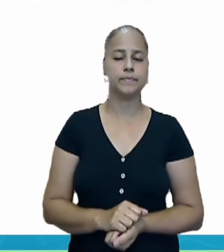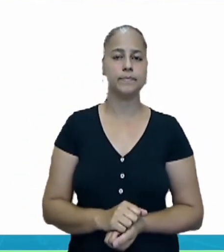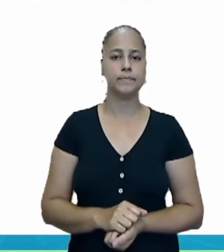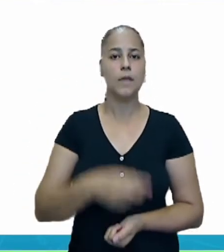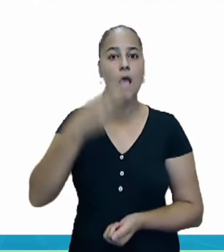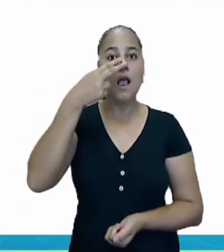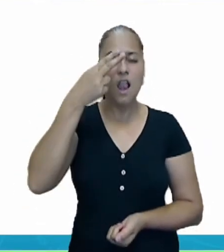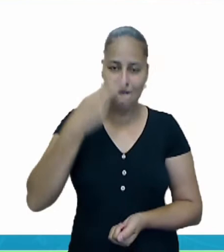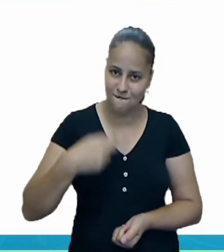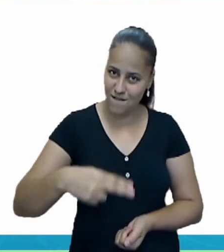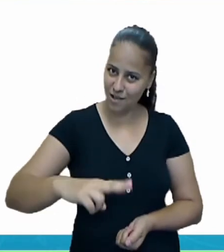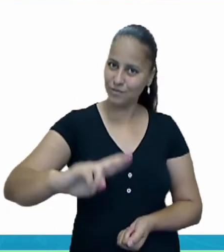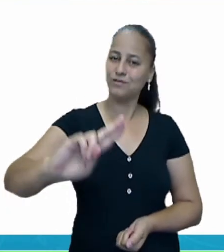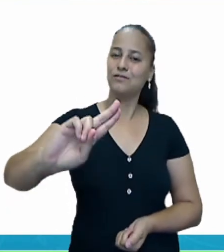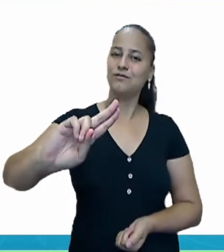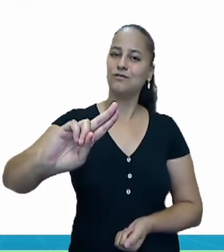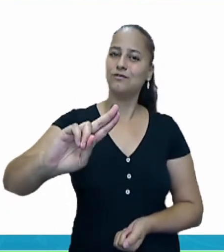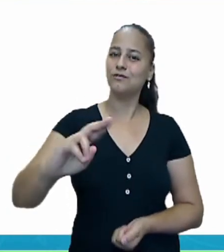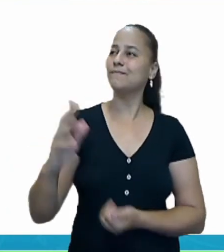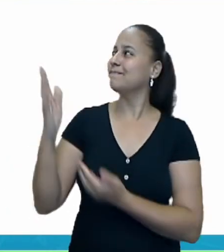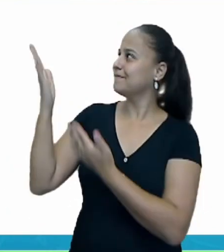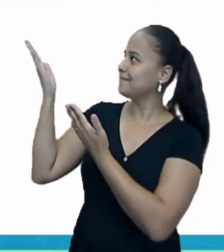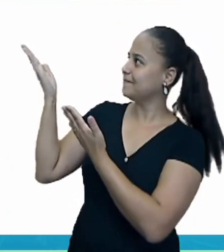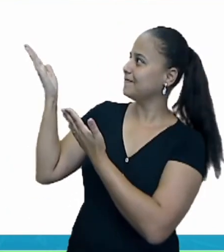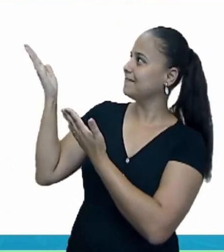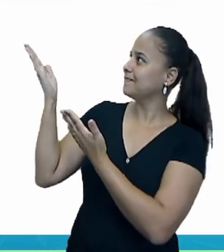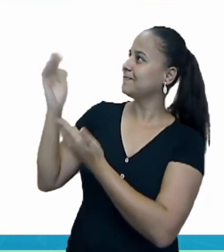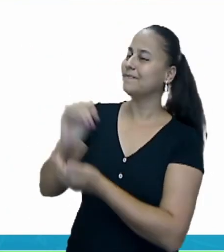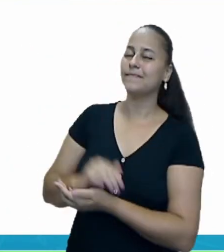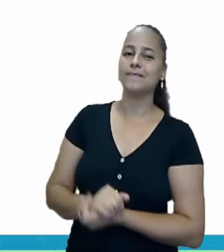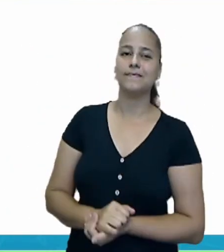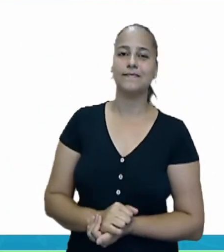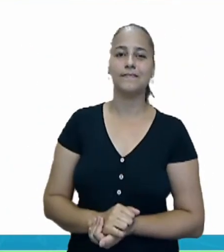é o elefante. Muito